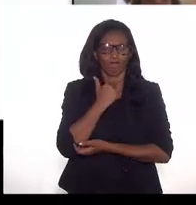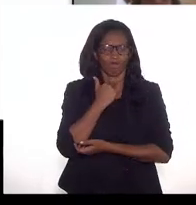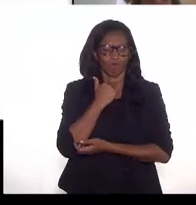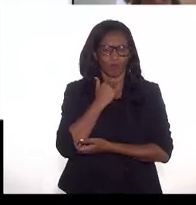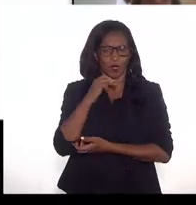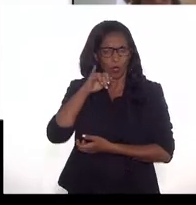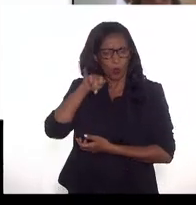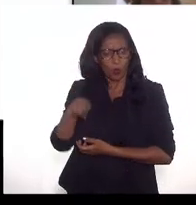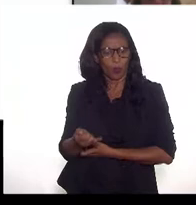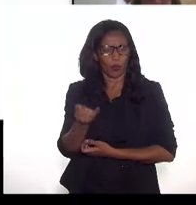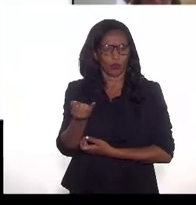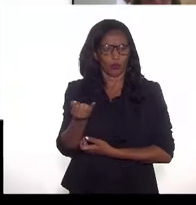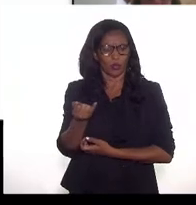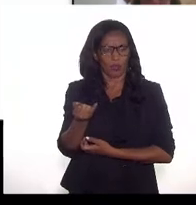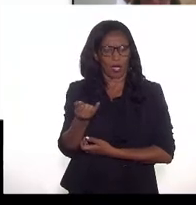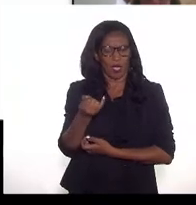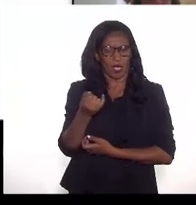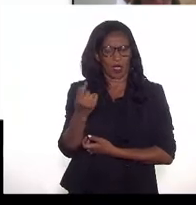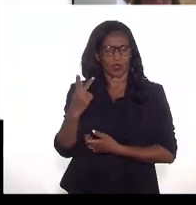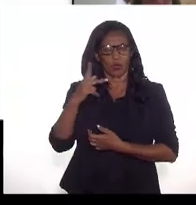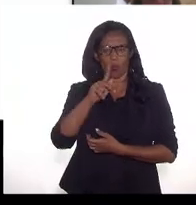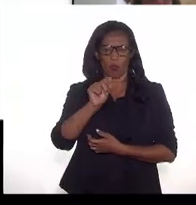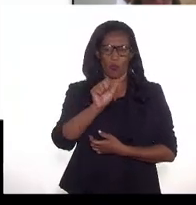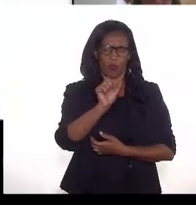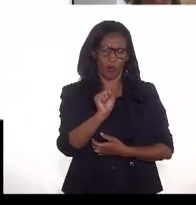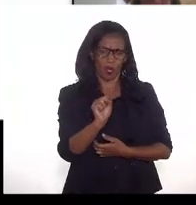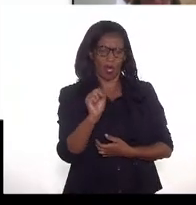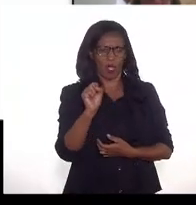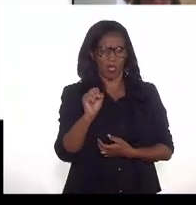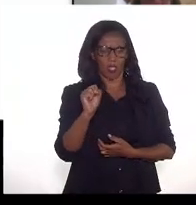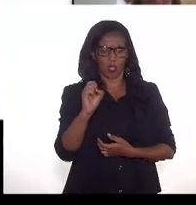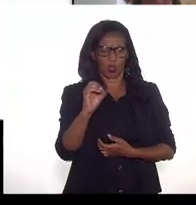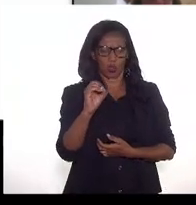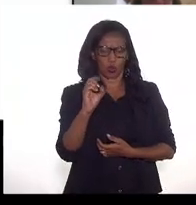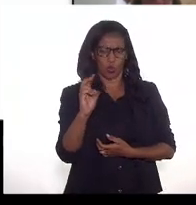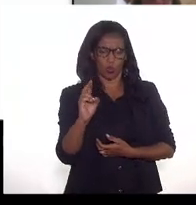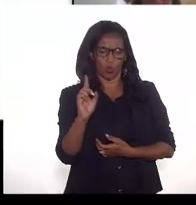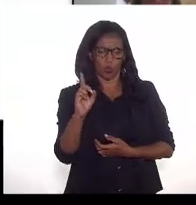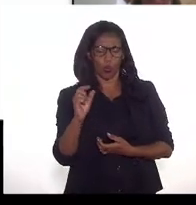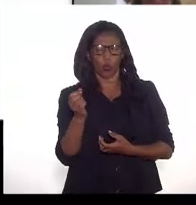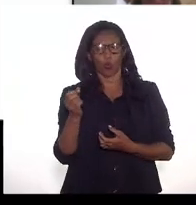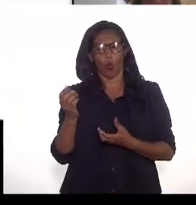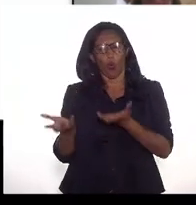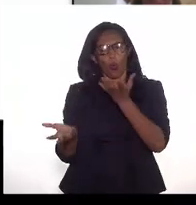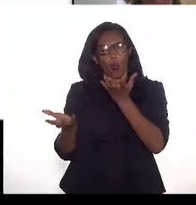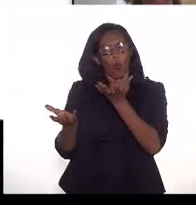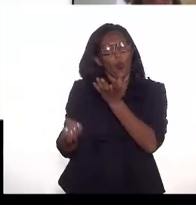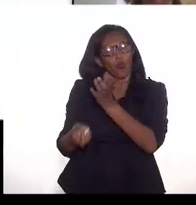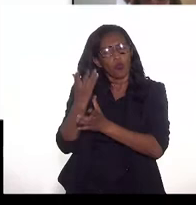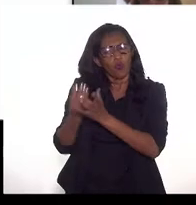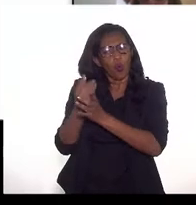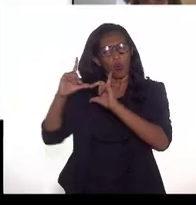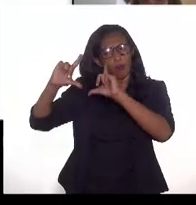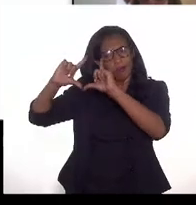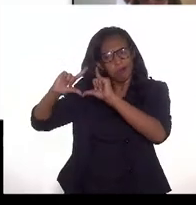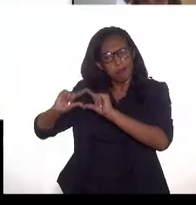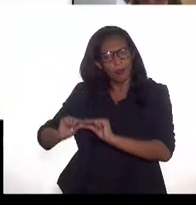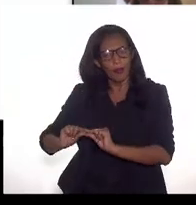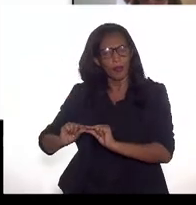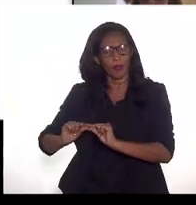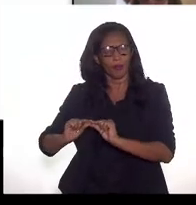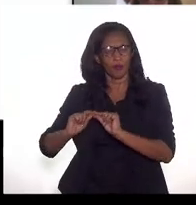disponibilização. Por exemplo, a resistência do gasoduto, o volume pequeno em relação a você